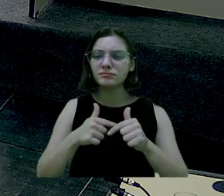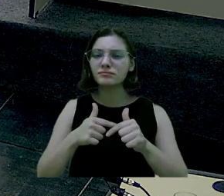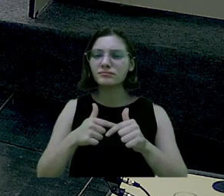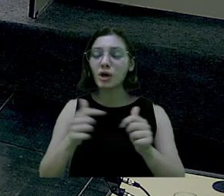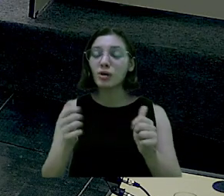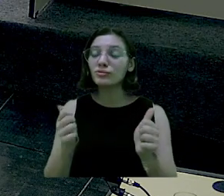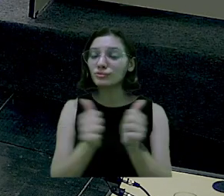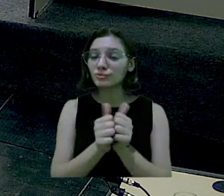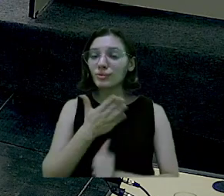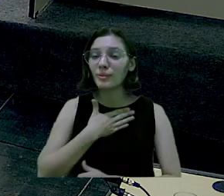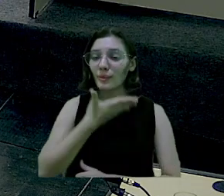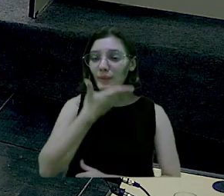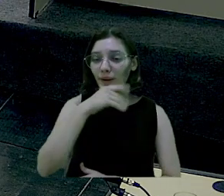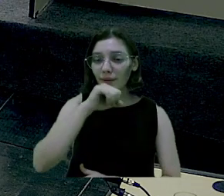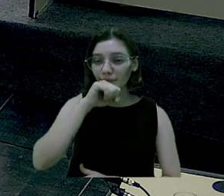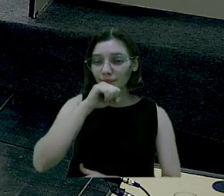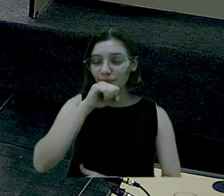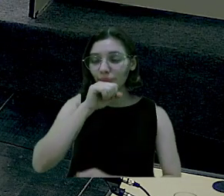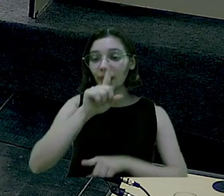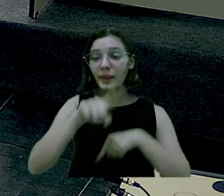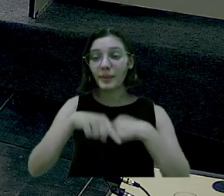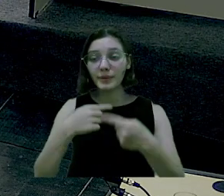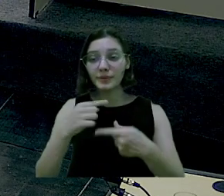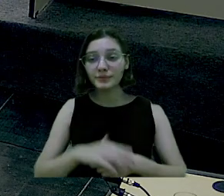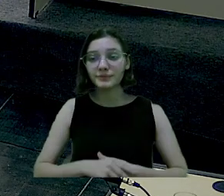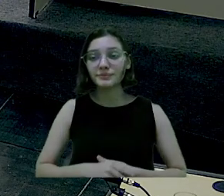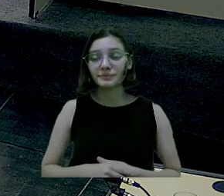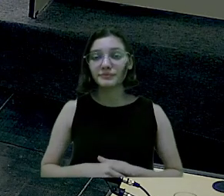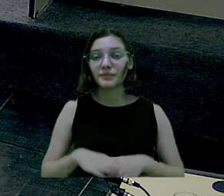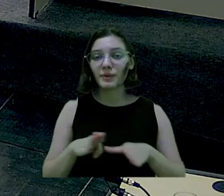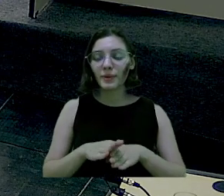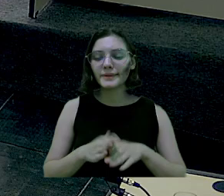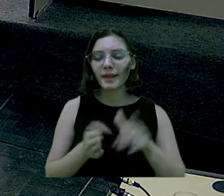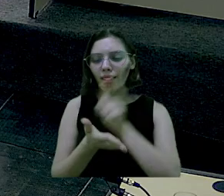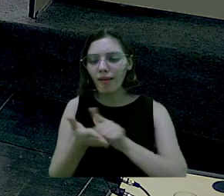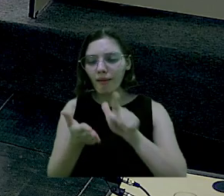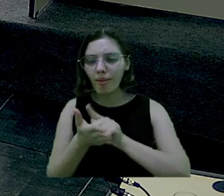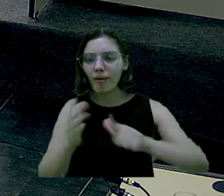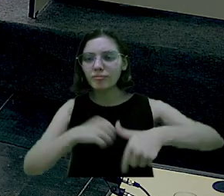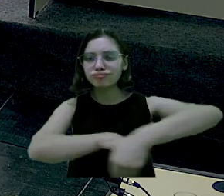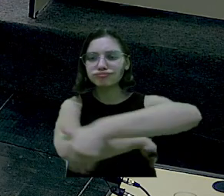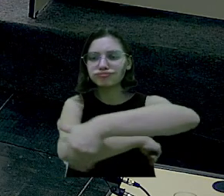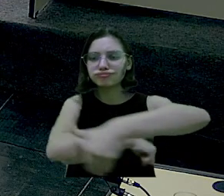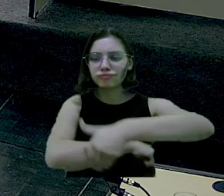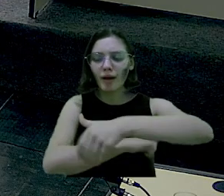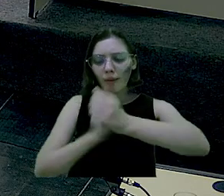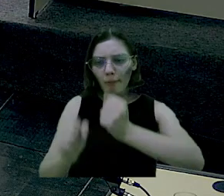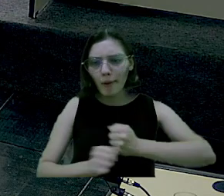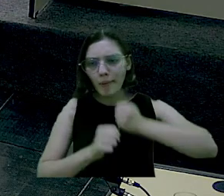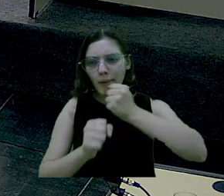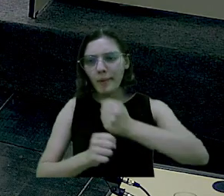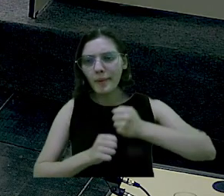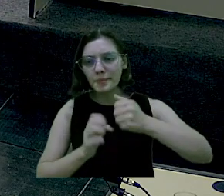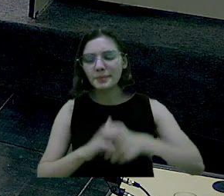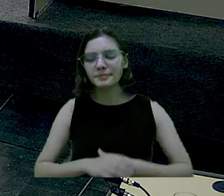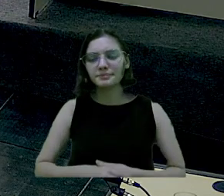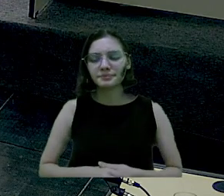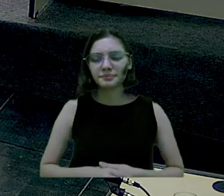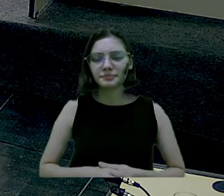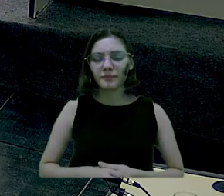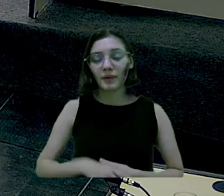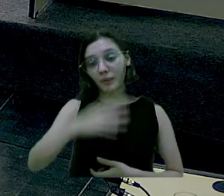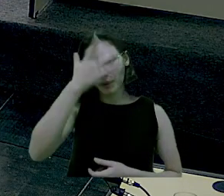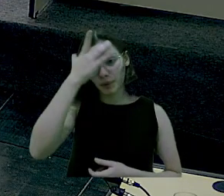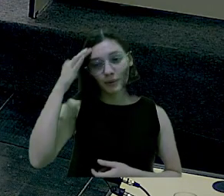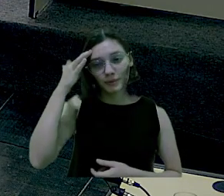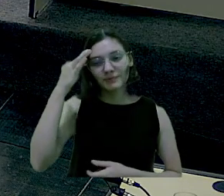com o meu pai, depois como varredor de rua, uma pessoa que